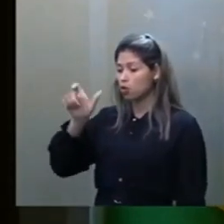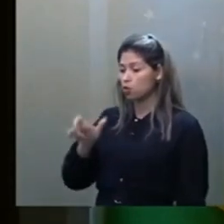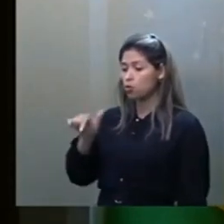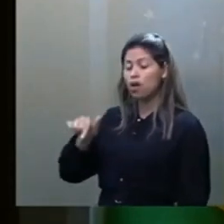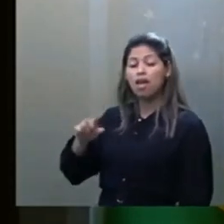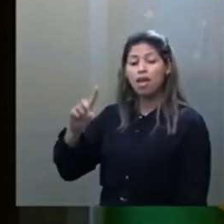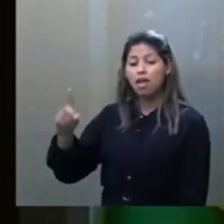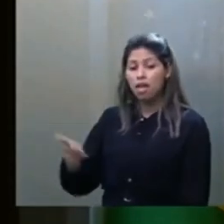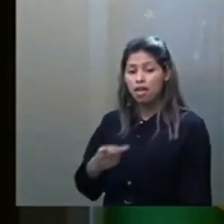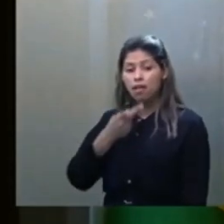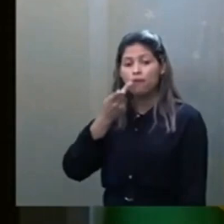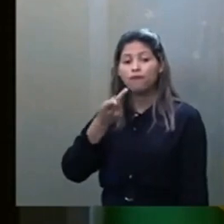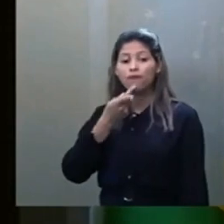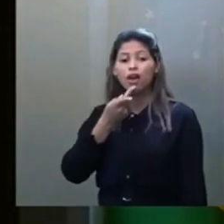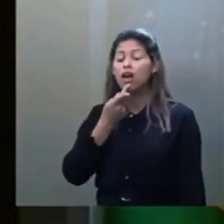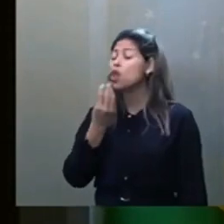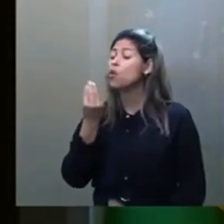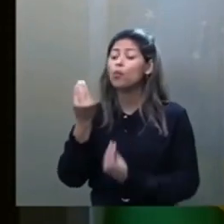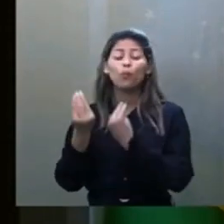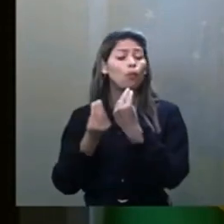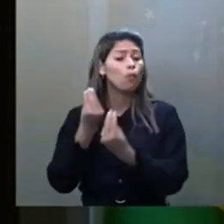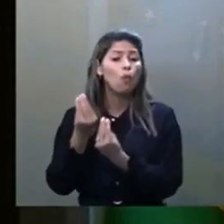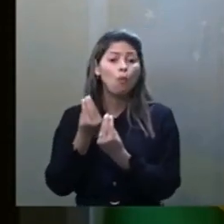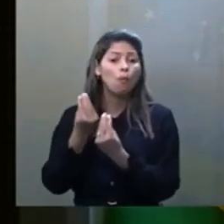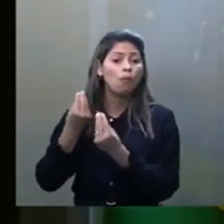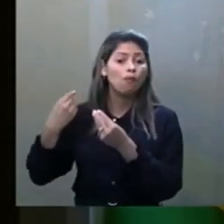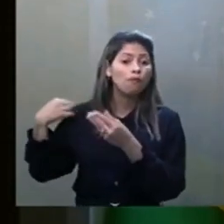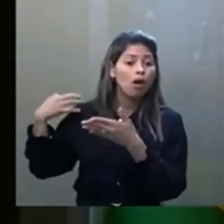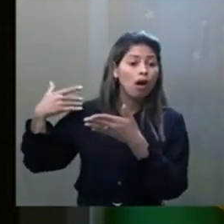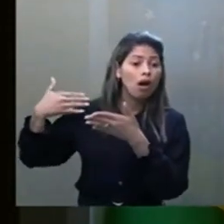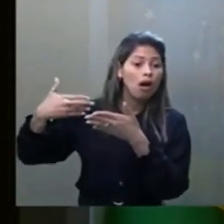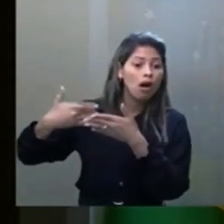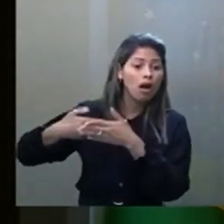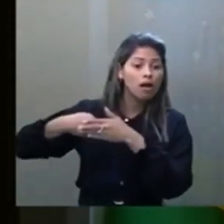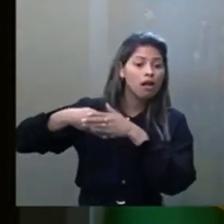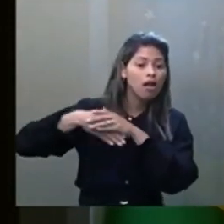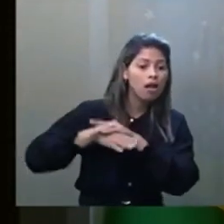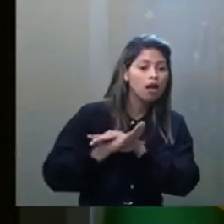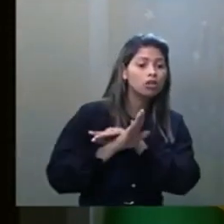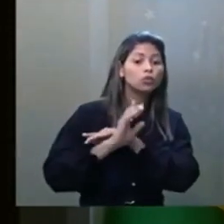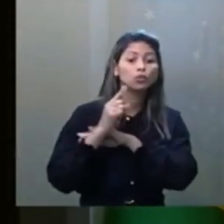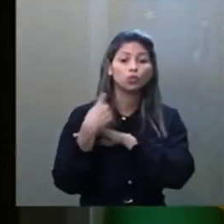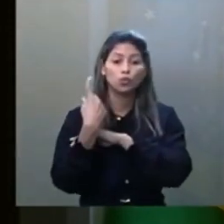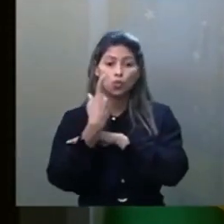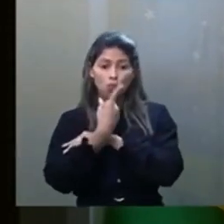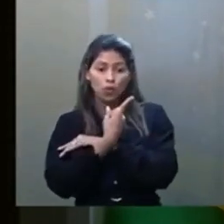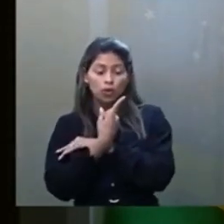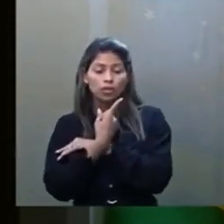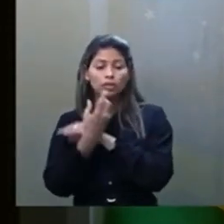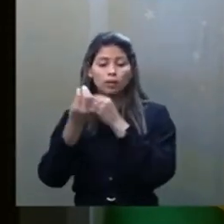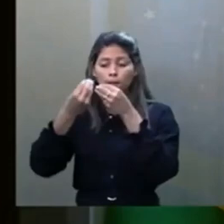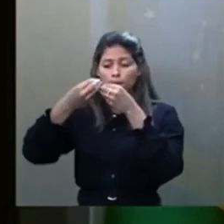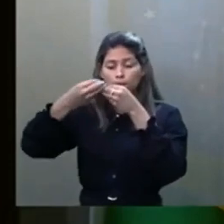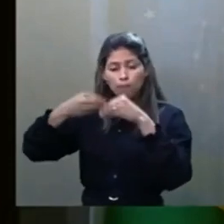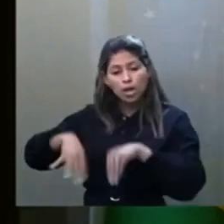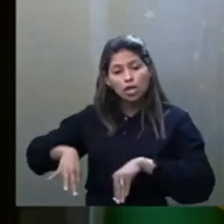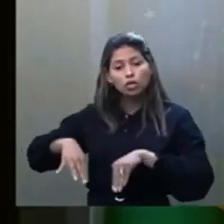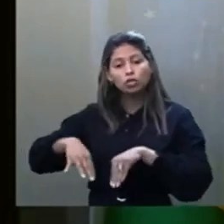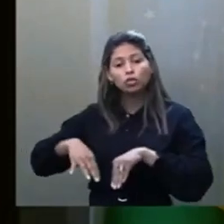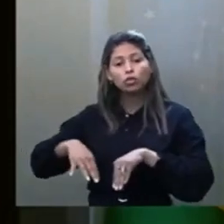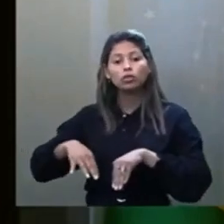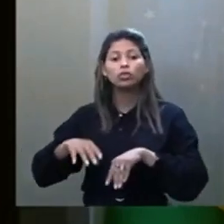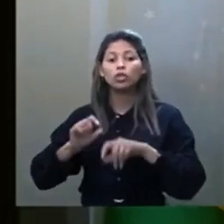como essas dependências nos prejudicam na desencarnação, na vida